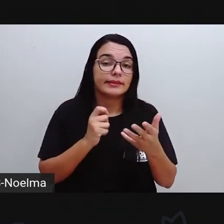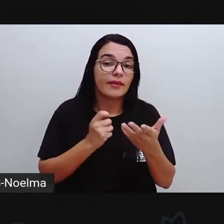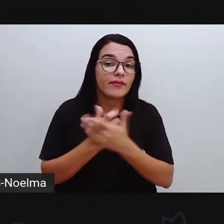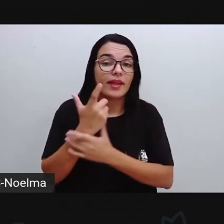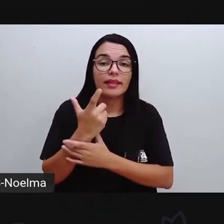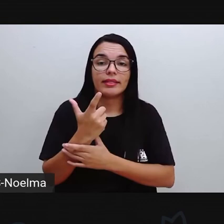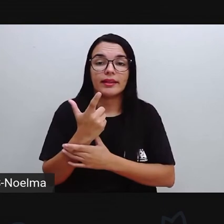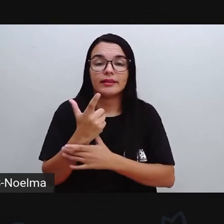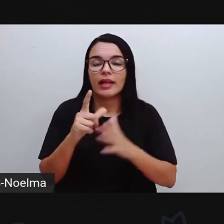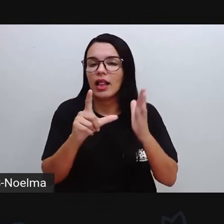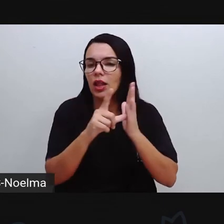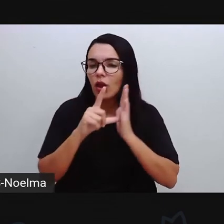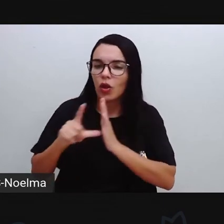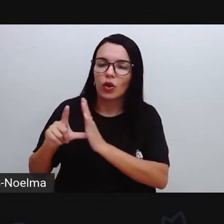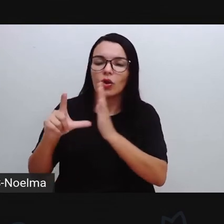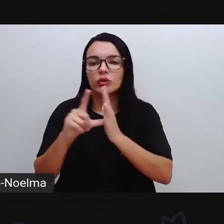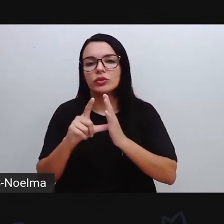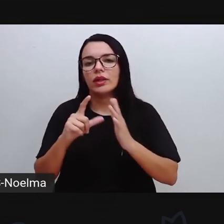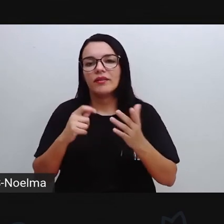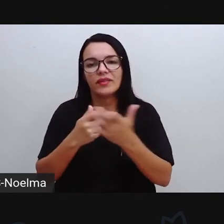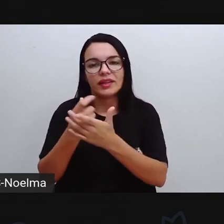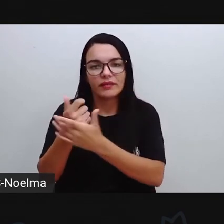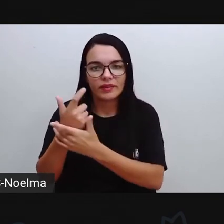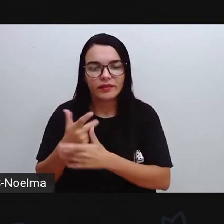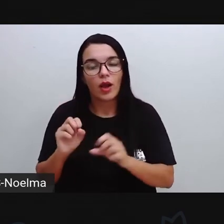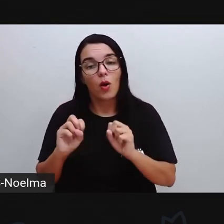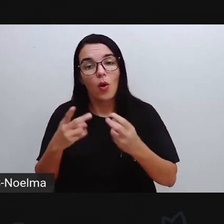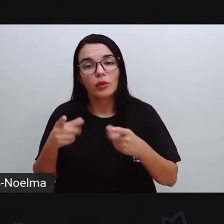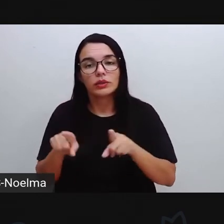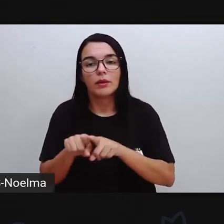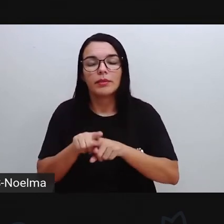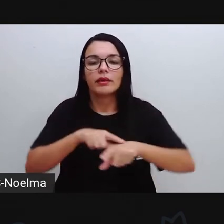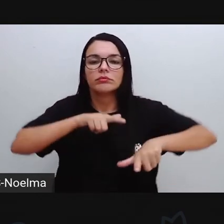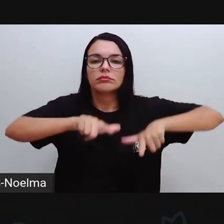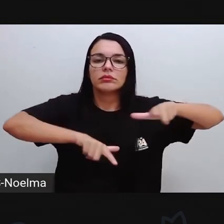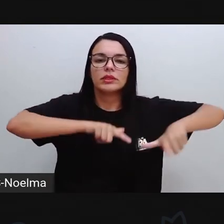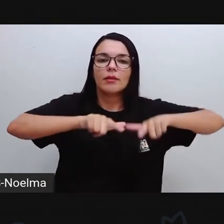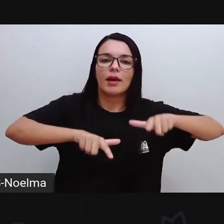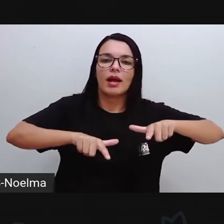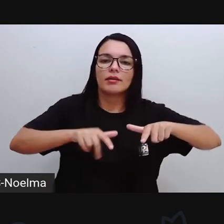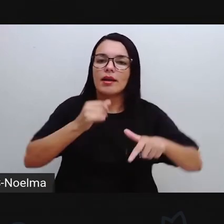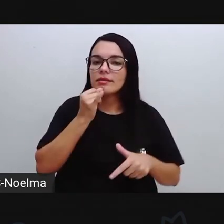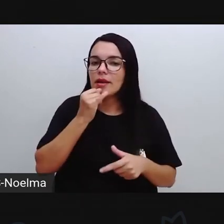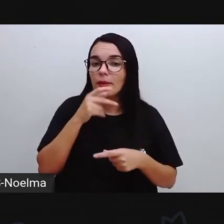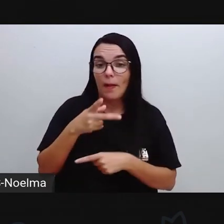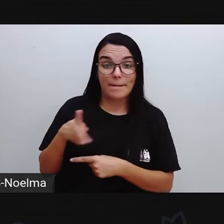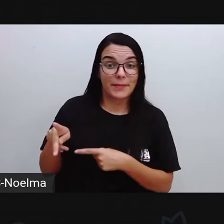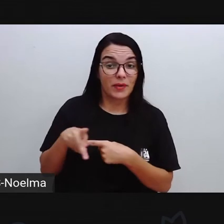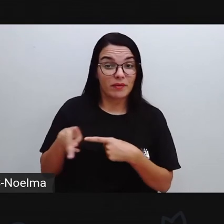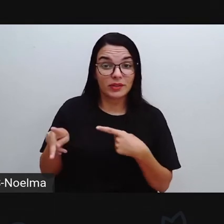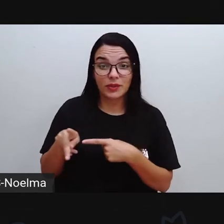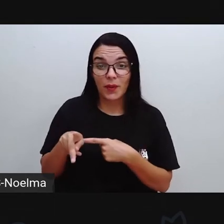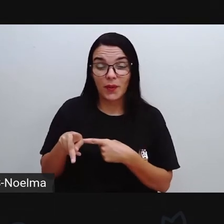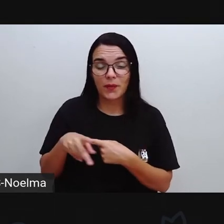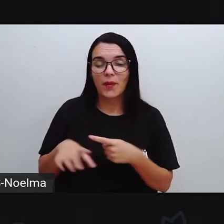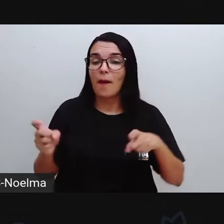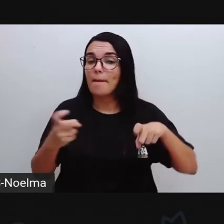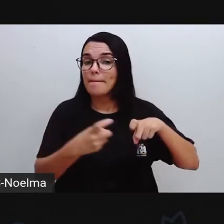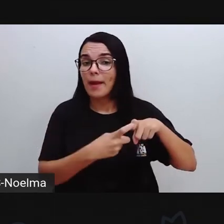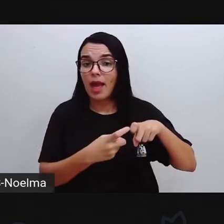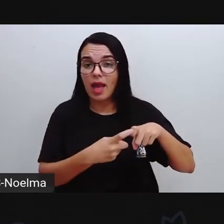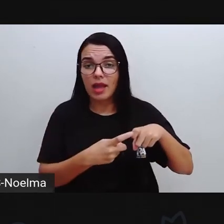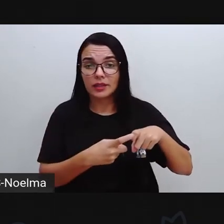final. Ou, também, a prestação de serviço. Que é o caso do professor, que é o caso do médico,